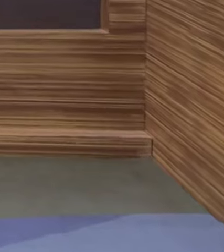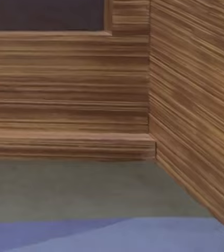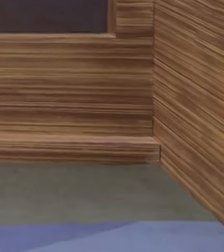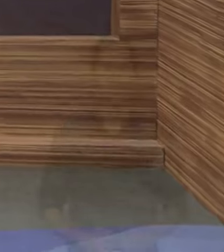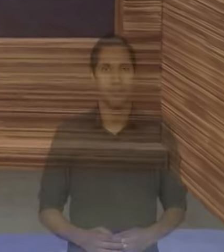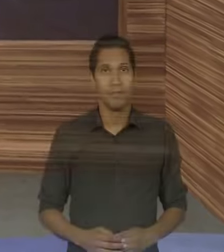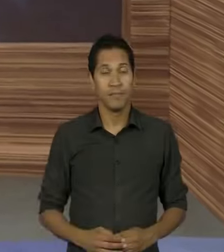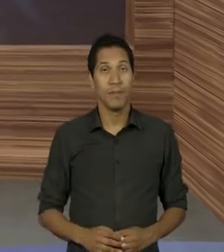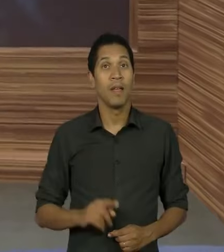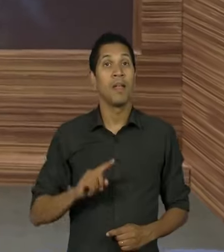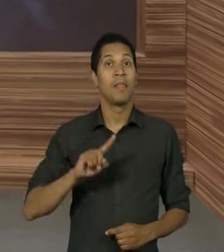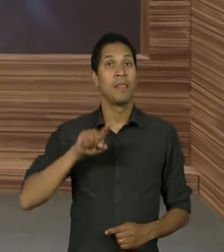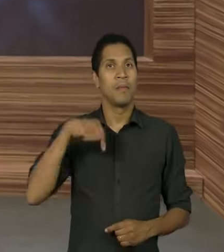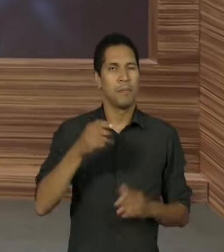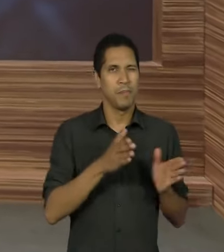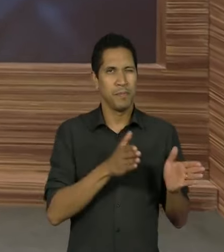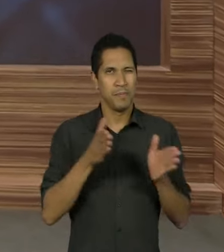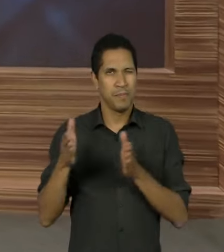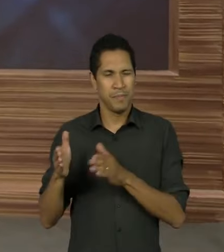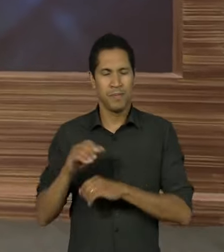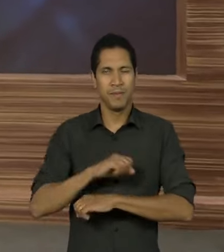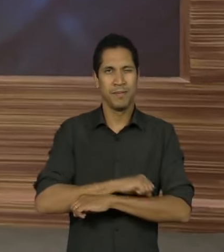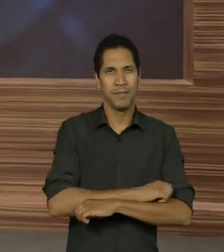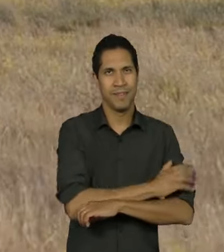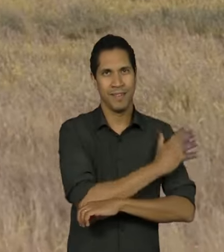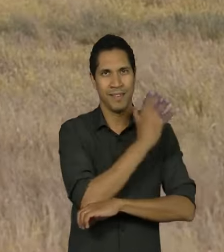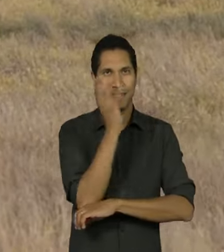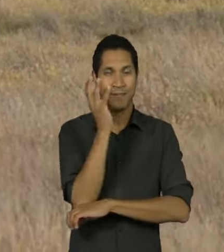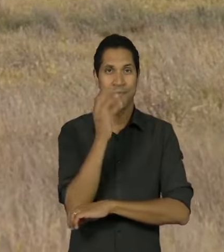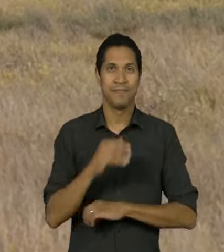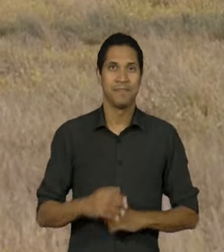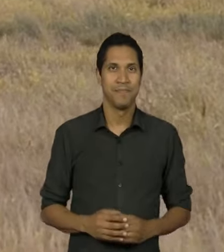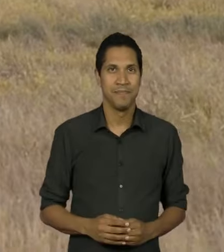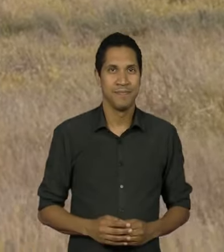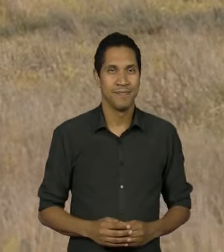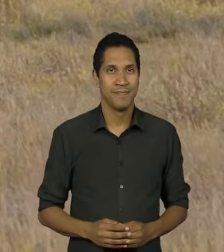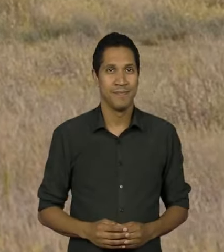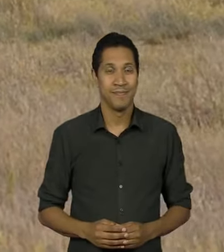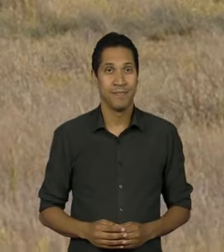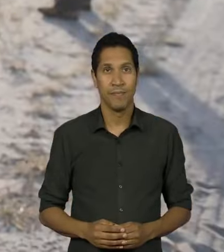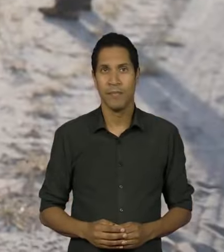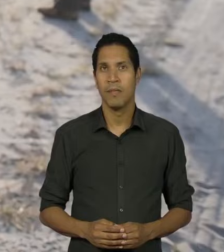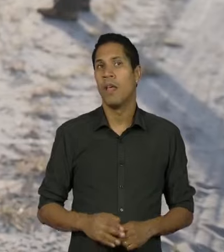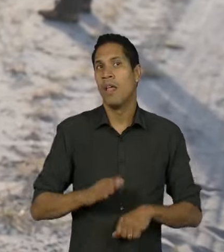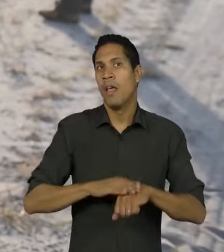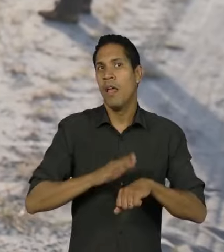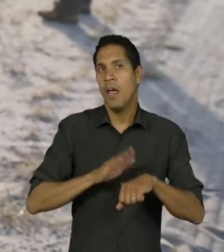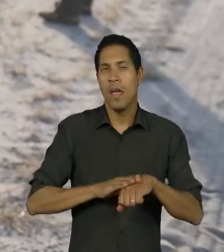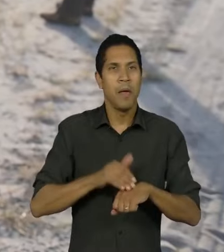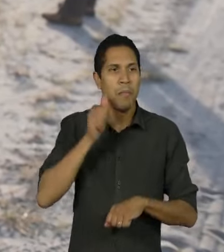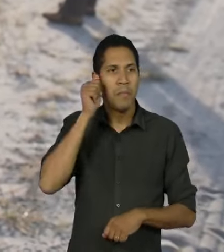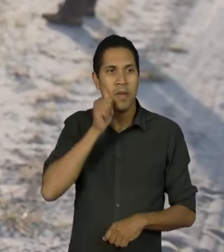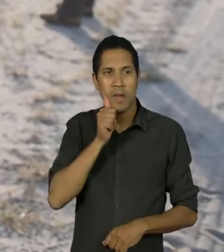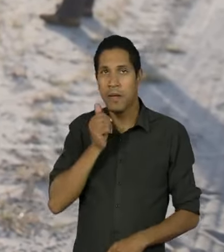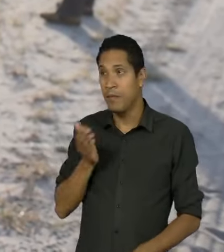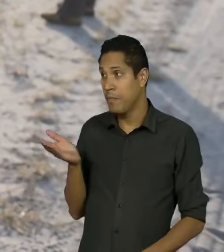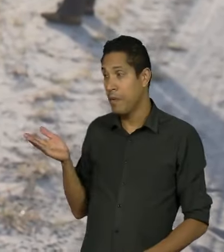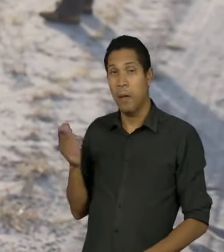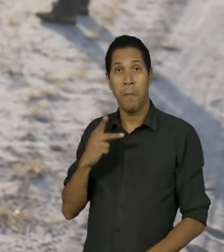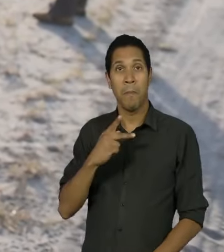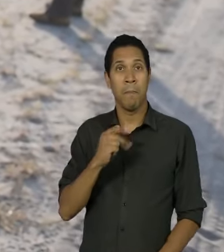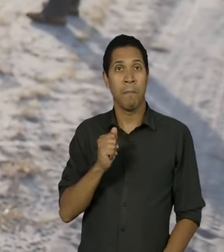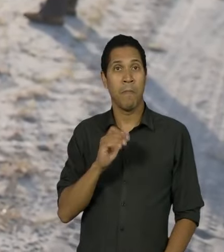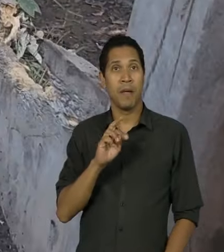veja a seguir aqui no Repórter Eco conheça o trabalho de Patrícia Médici a